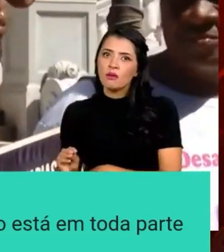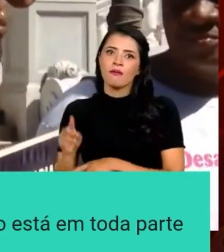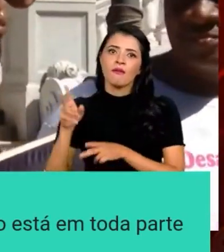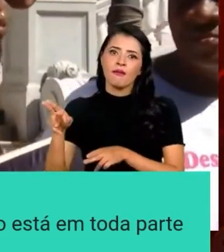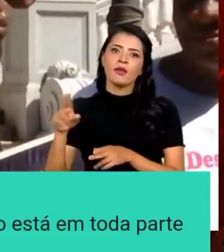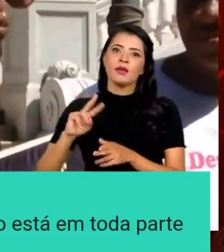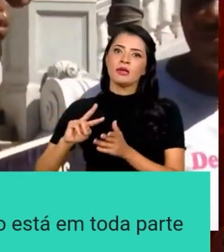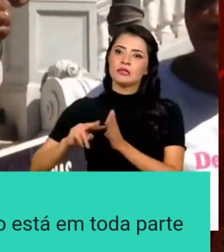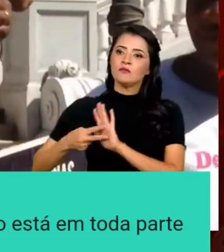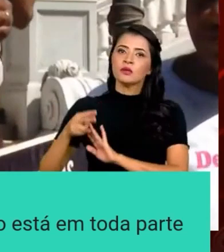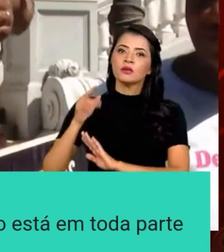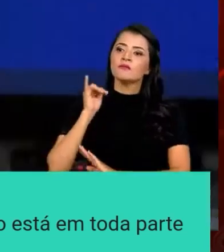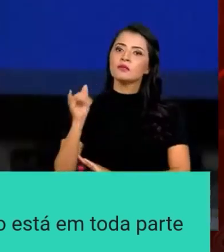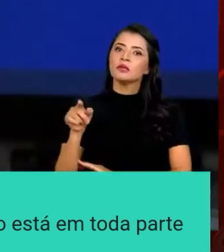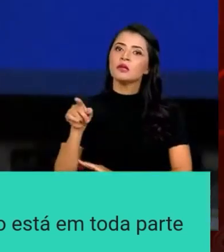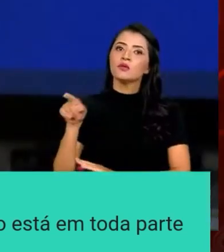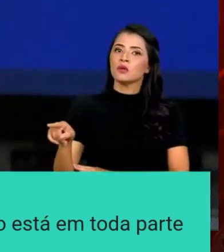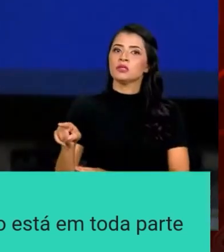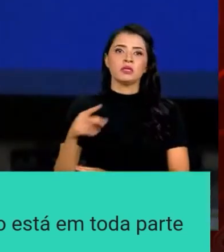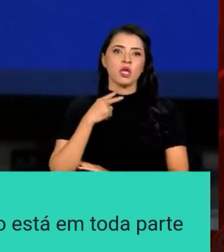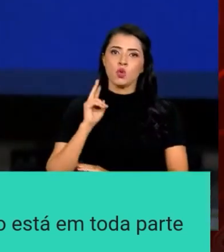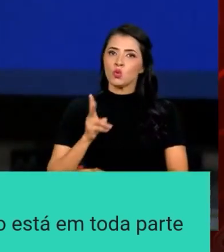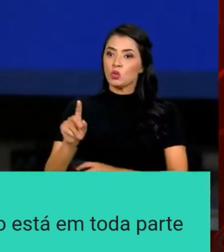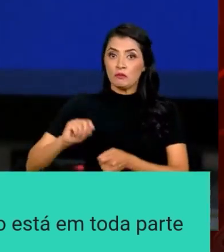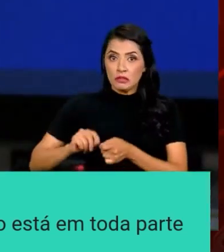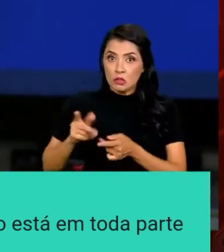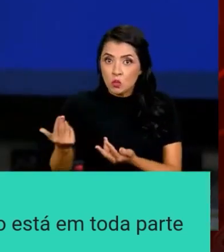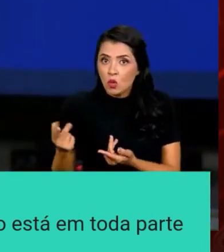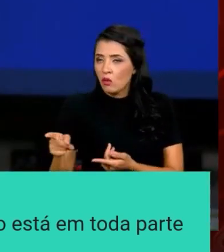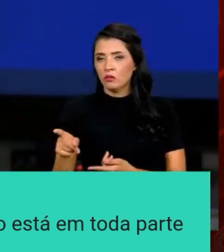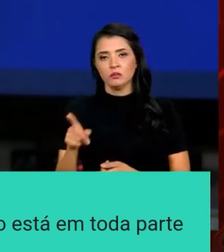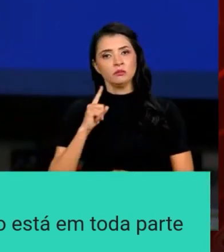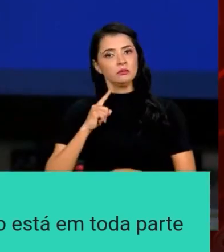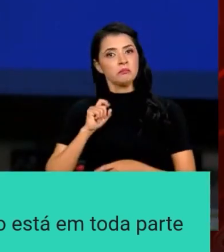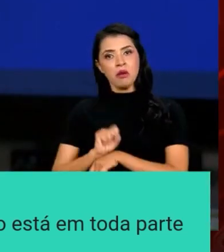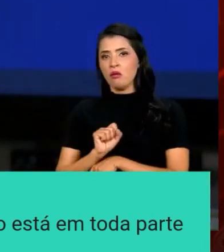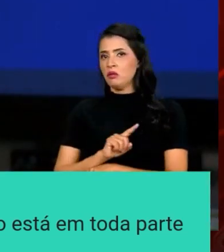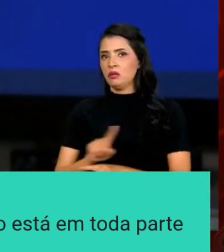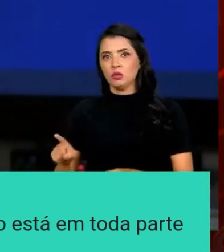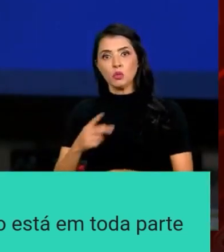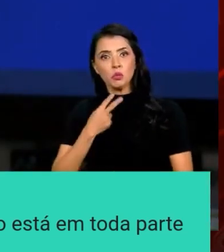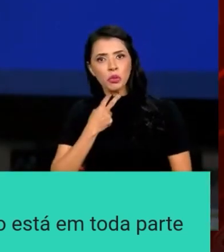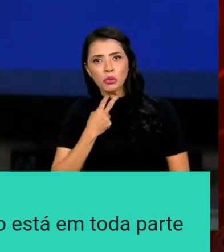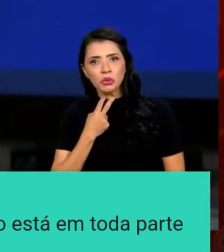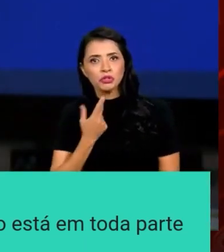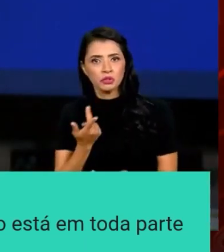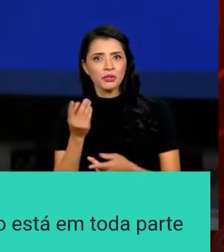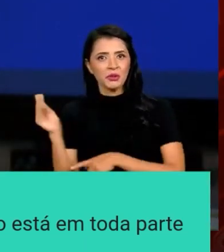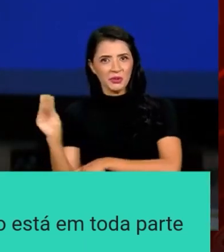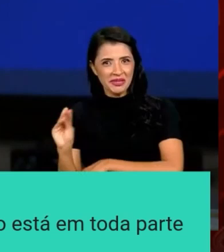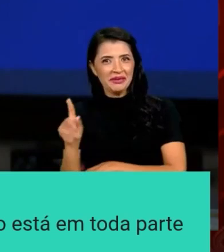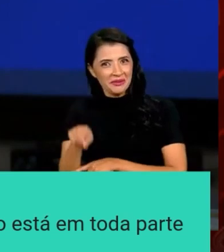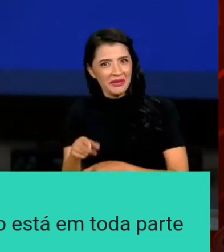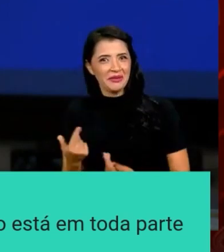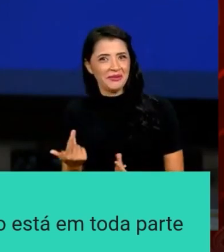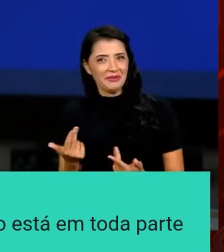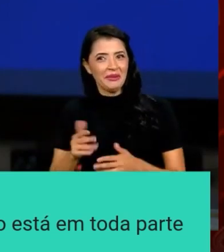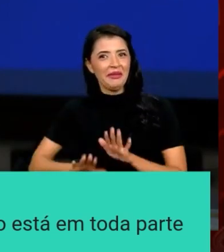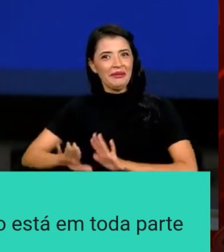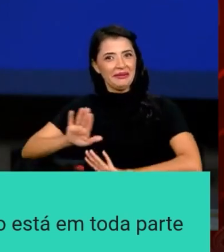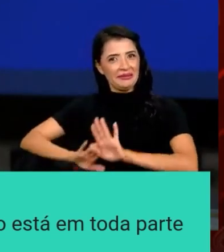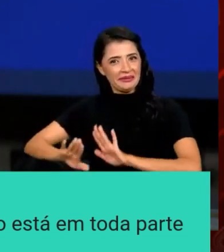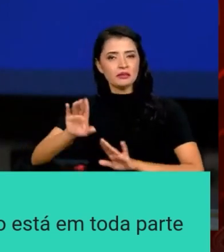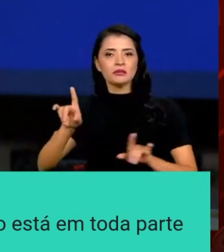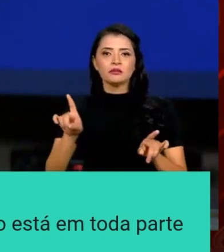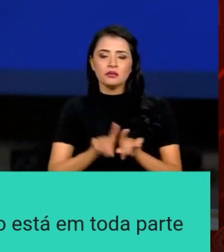sigo mais seguro aqui. Você não pode continuar fazendo o que você fazendo. Entendeu? E cuidar. E outra, toda a